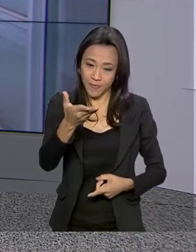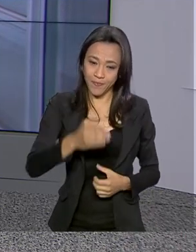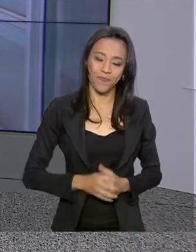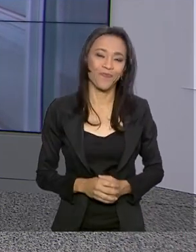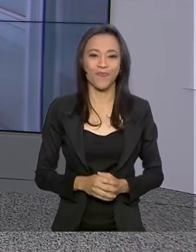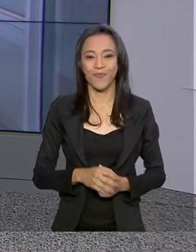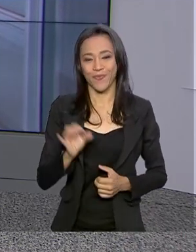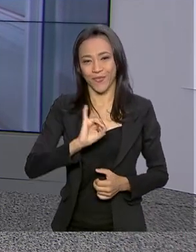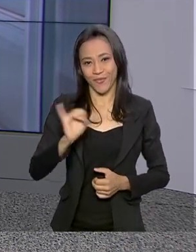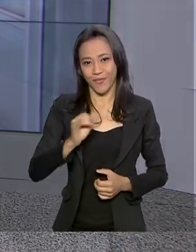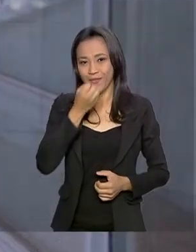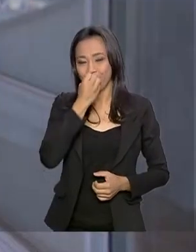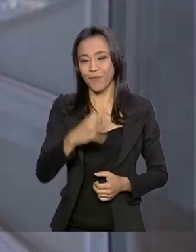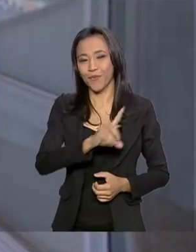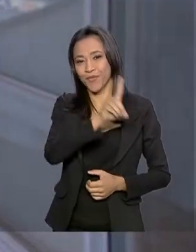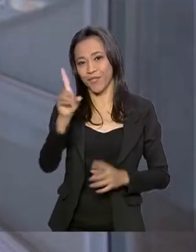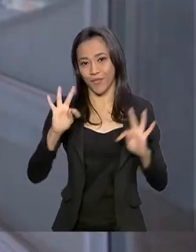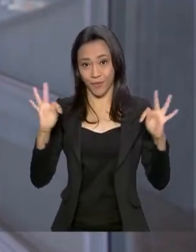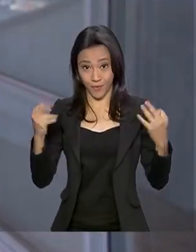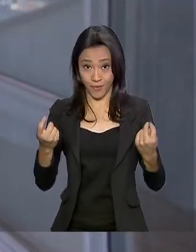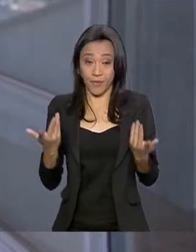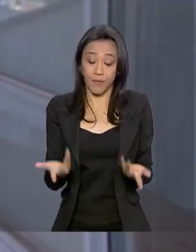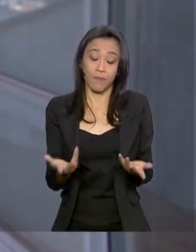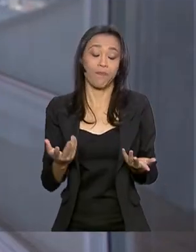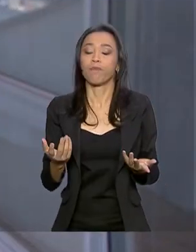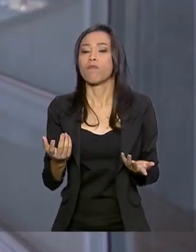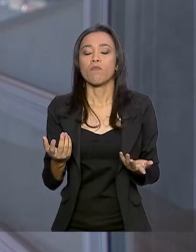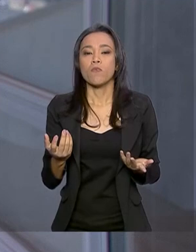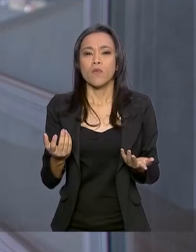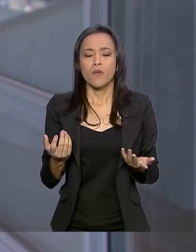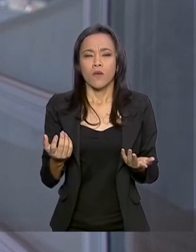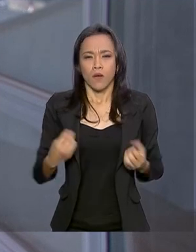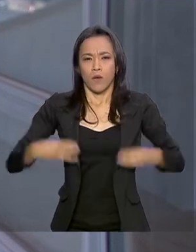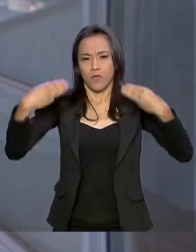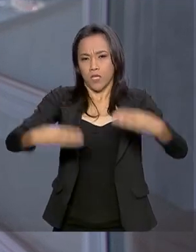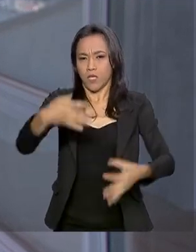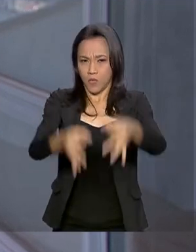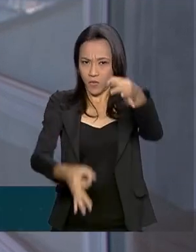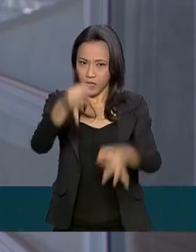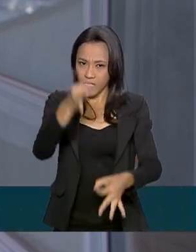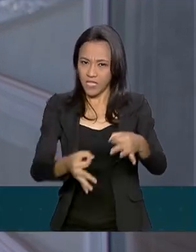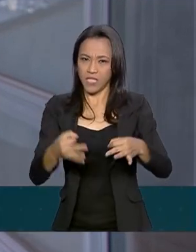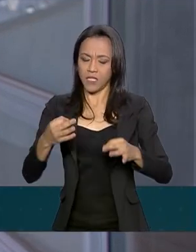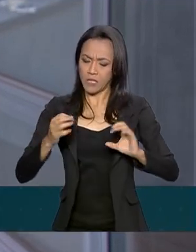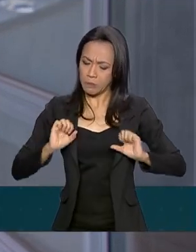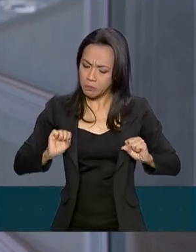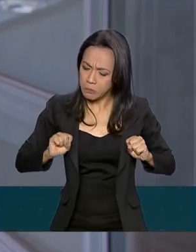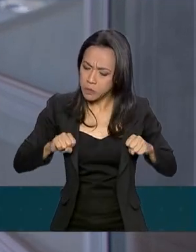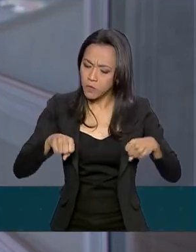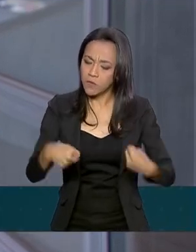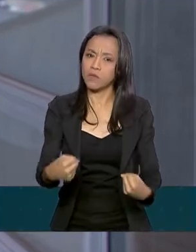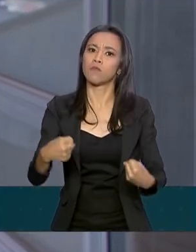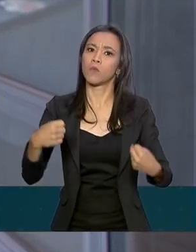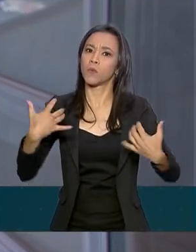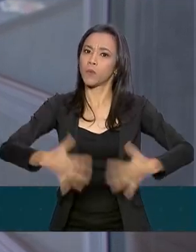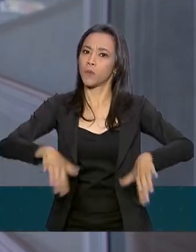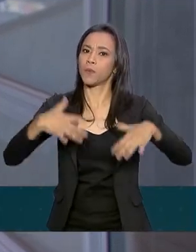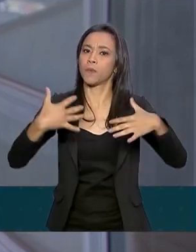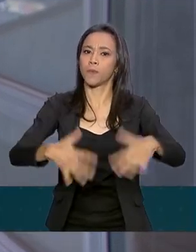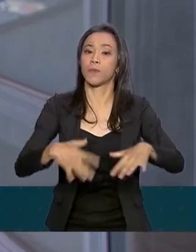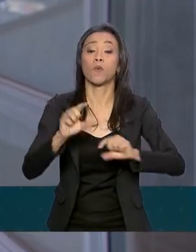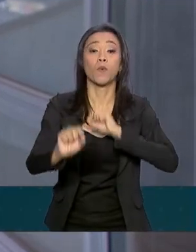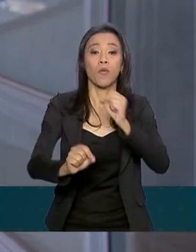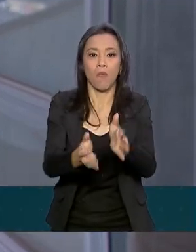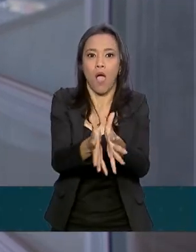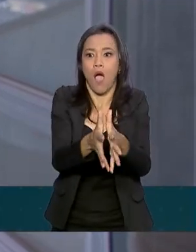Oi, Renata. Bom dia a você e a todos. Olha, o Ministério da Justiça vem fazendo um esforço significativo para ampliar o